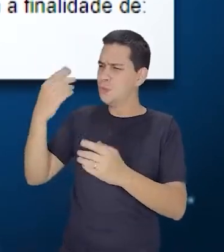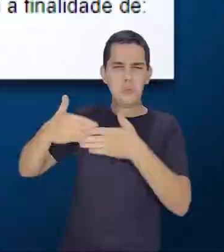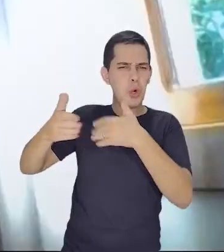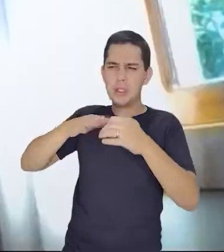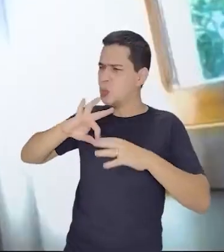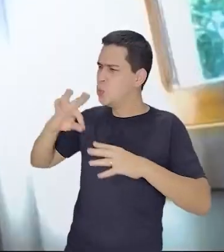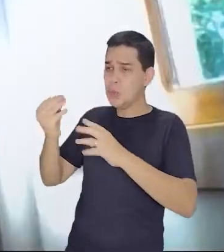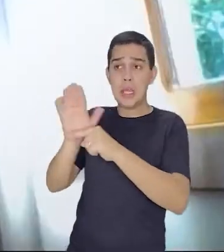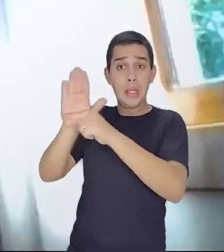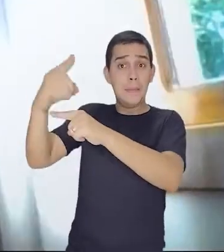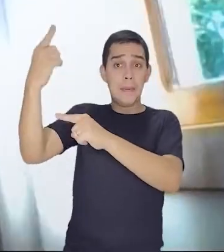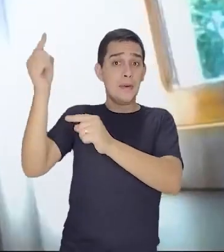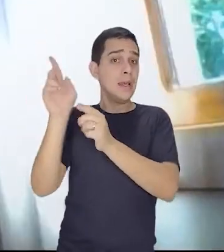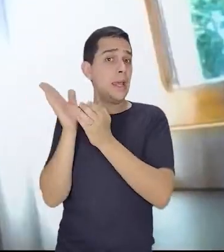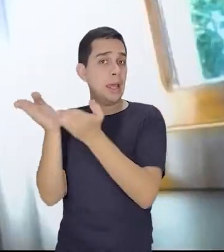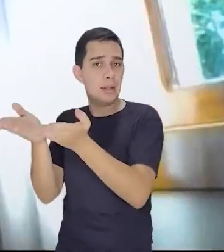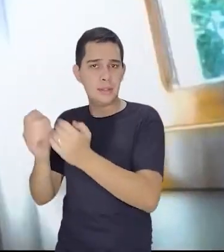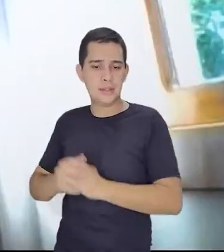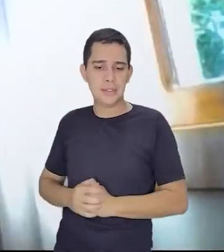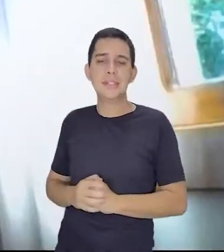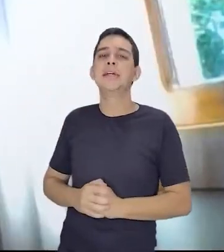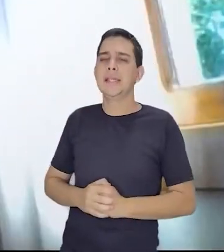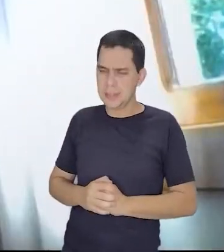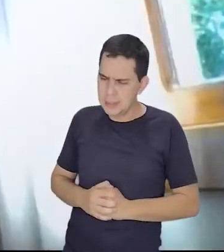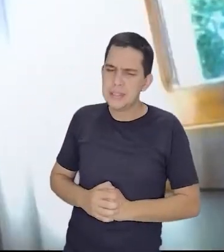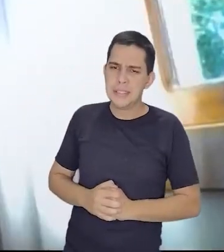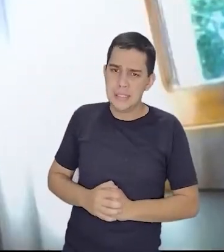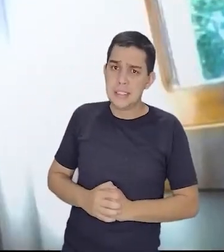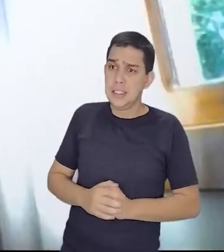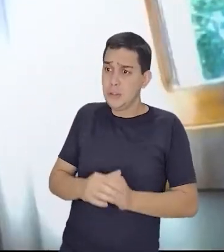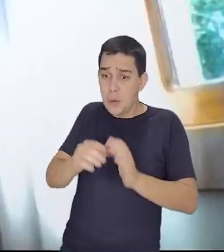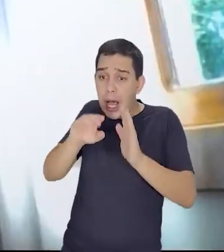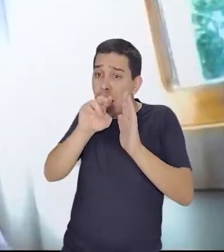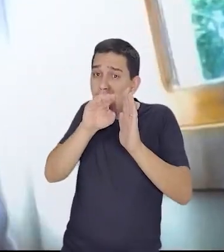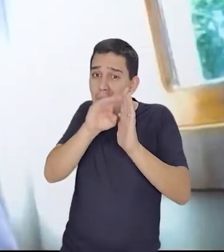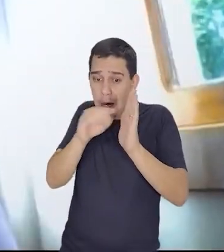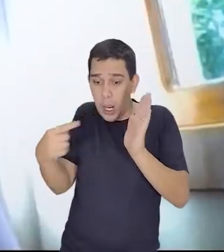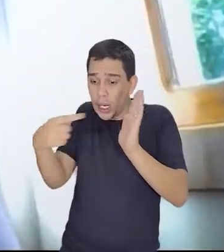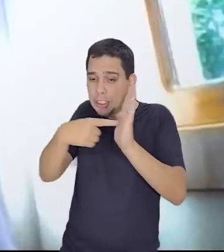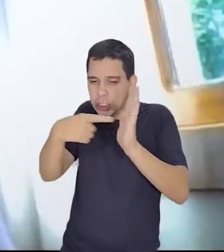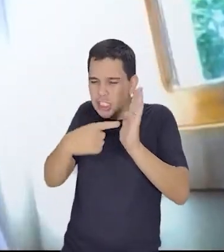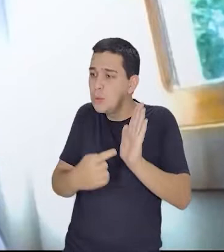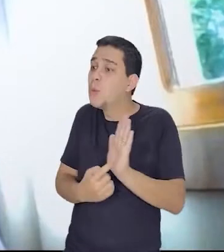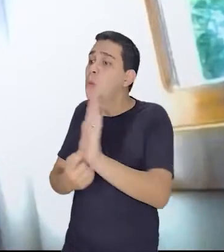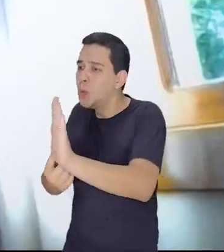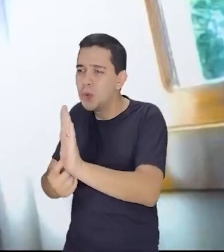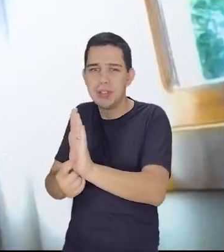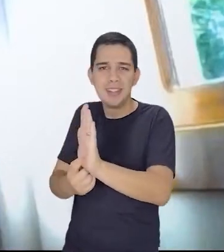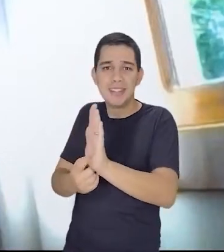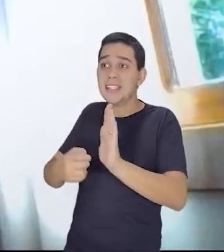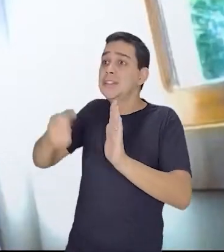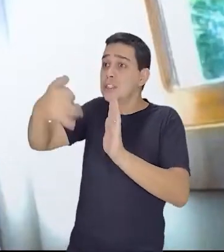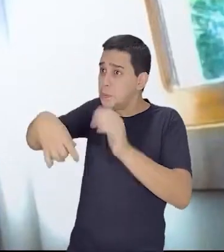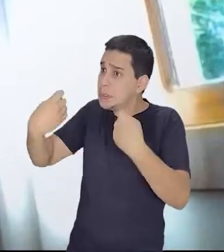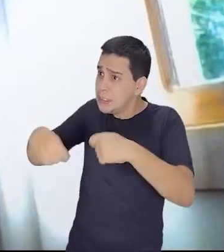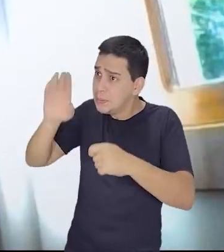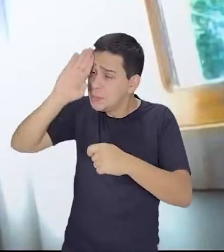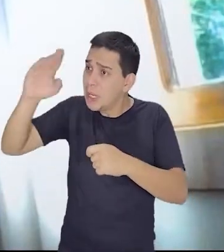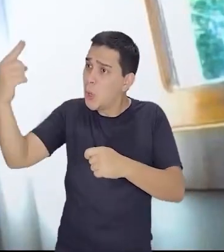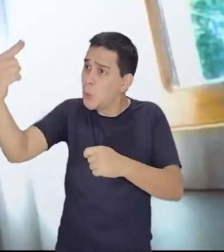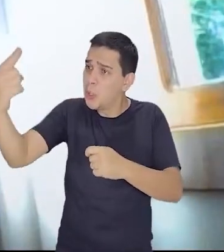priorização no atendimento, ela tem a força dessa lei, dessa lei federal